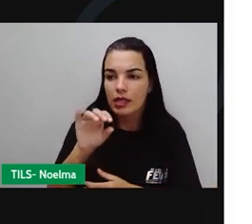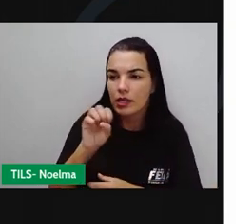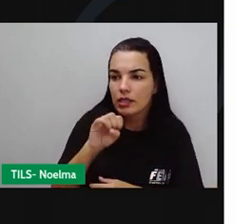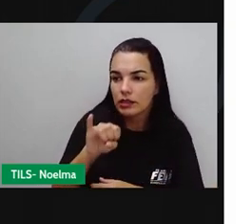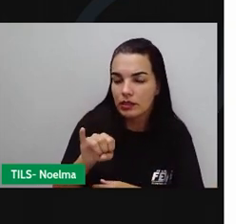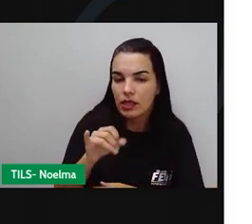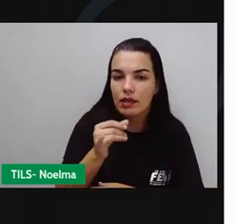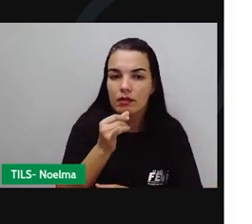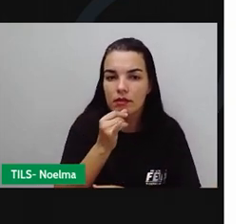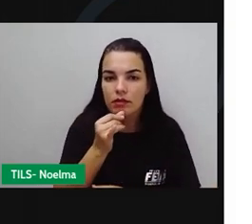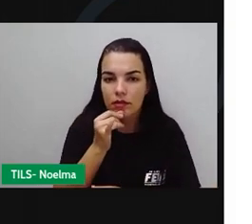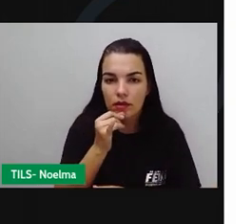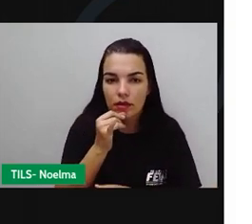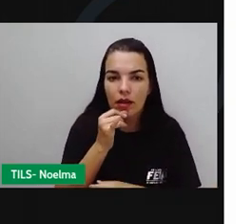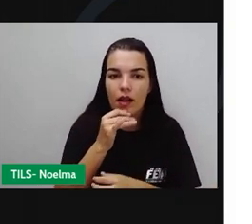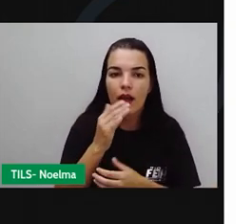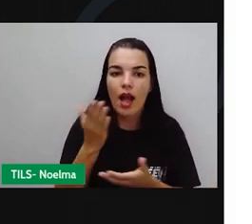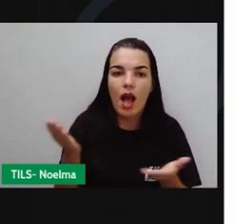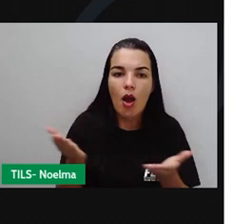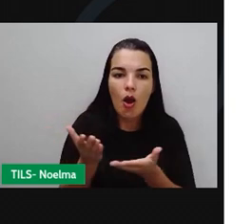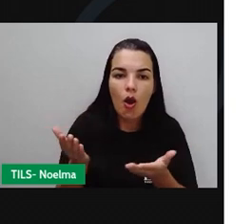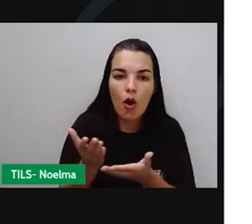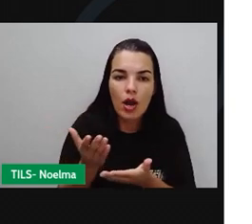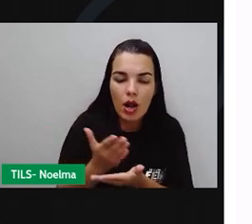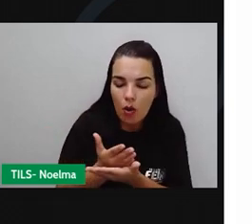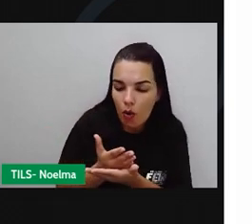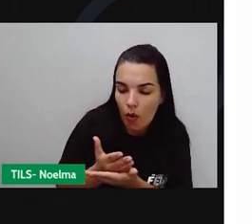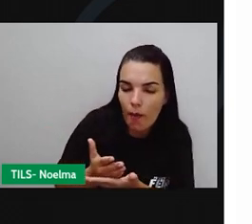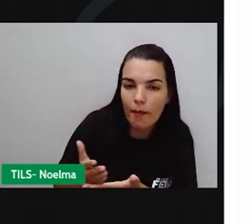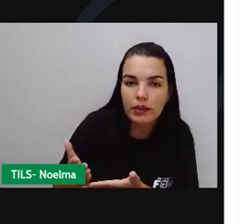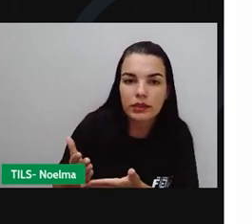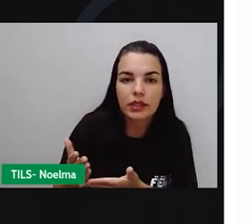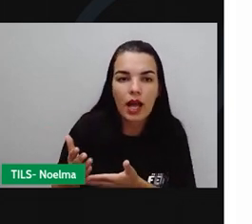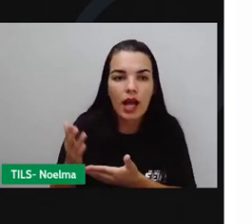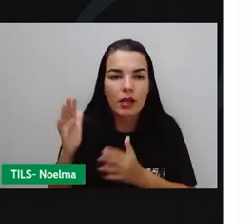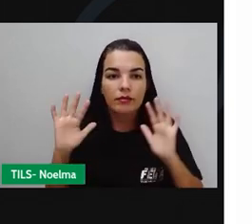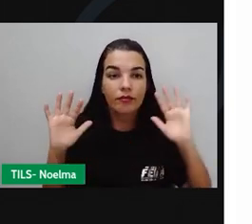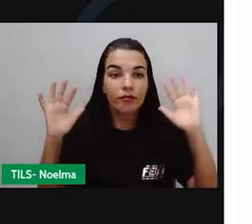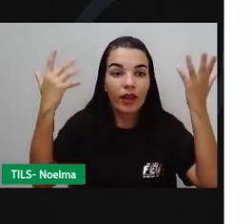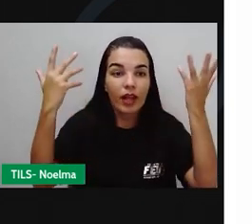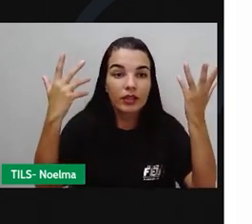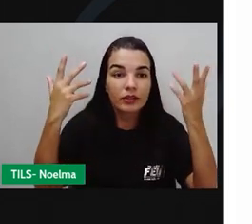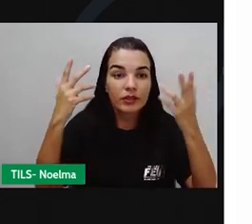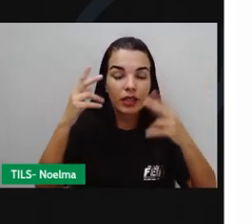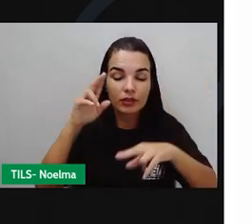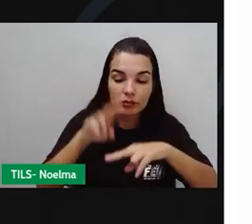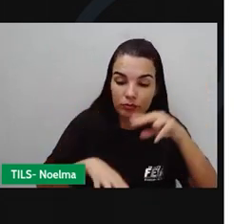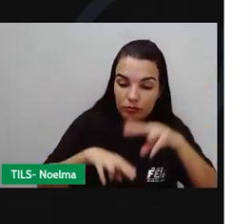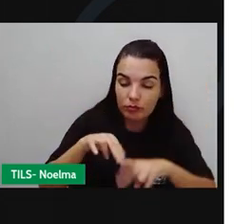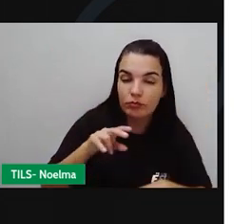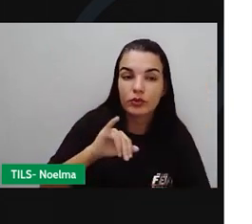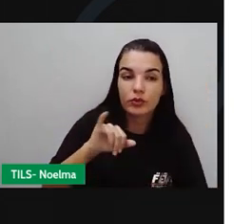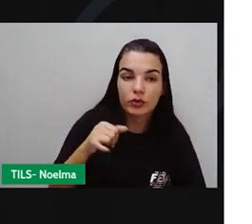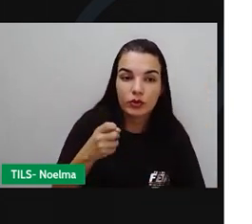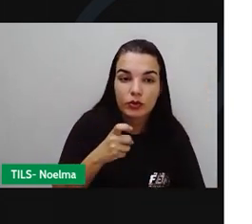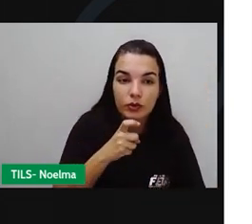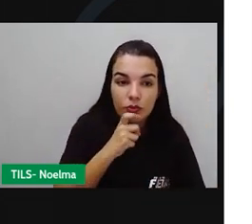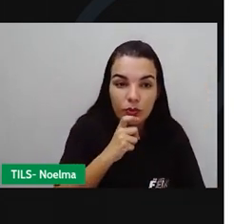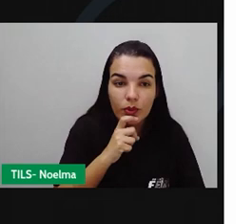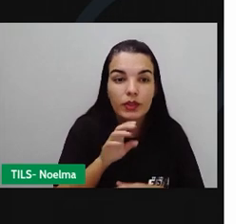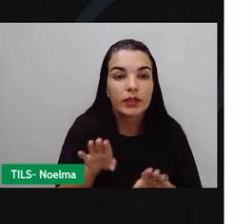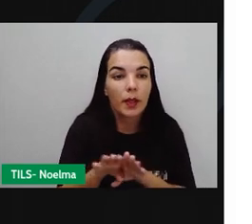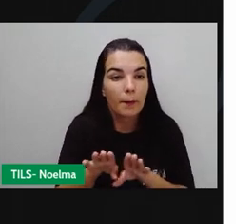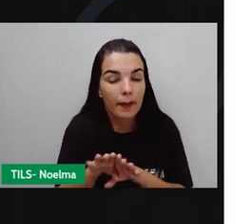a chegar a estiagem e o pessoal começa as comemorações de julho. É muito comum o uso de fogos de artifício, tanto é que